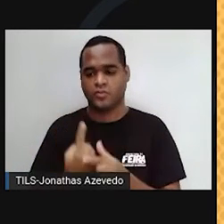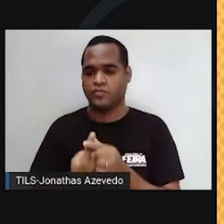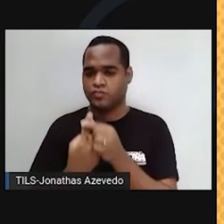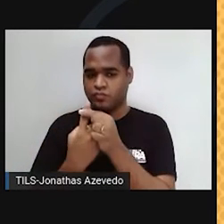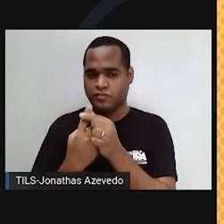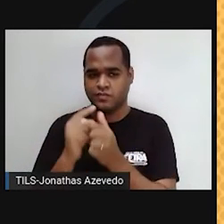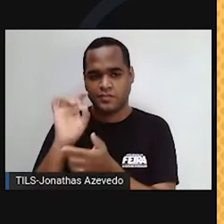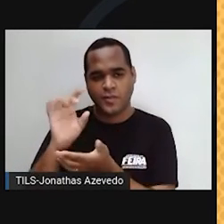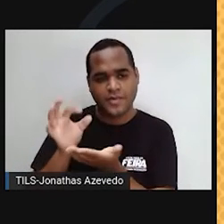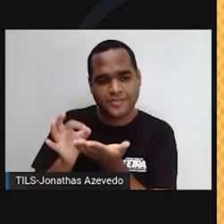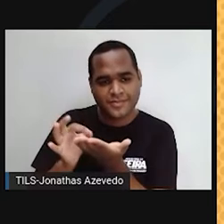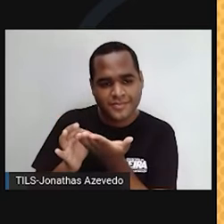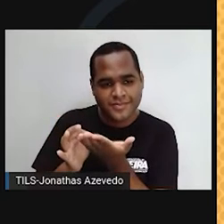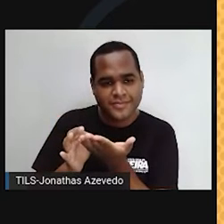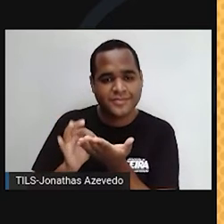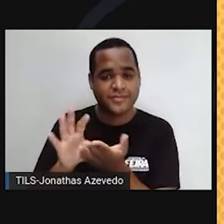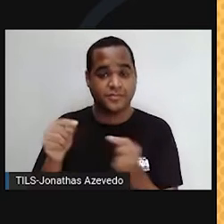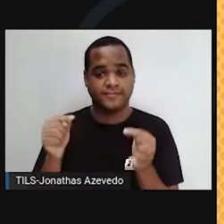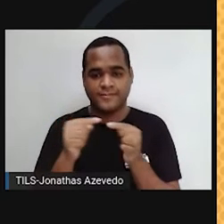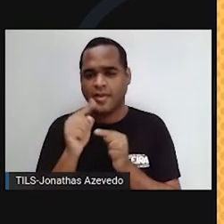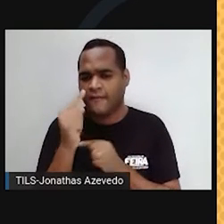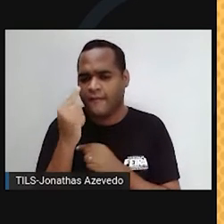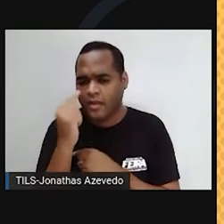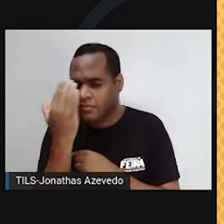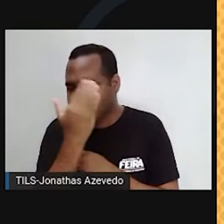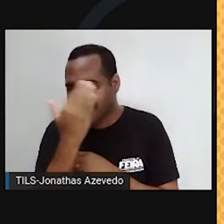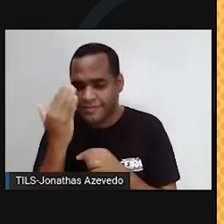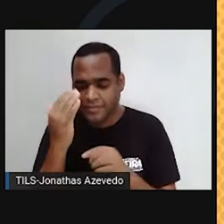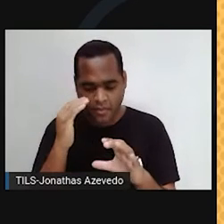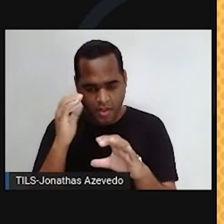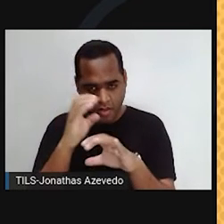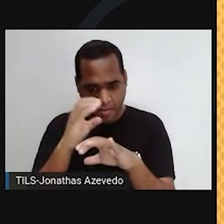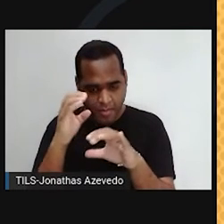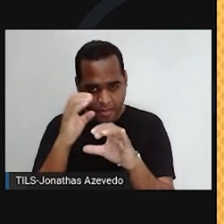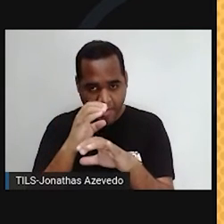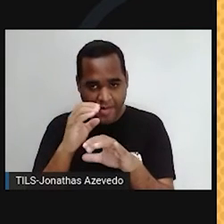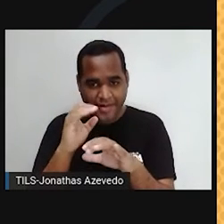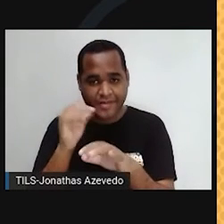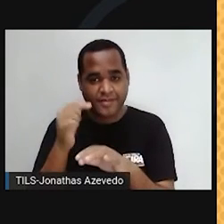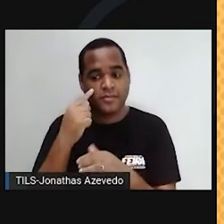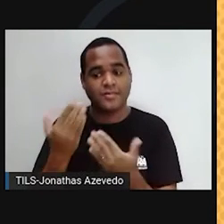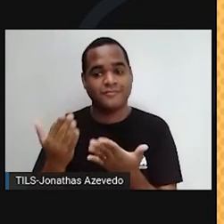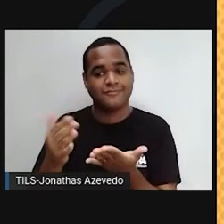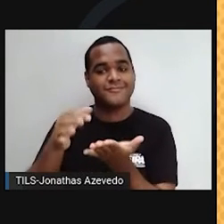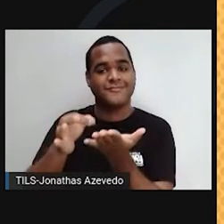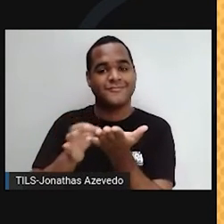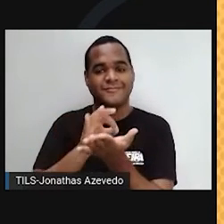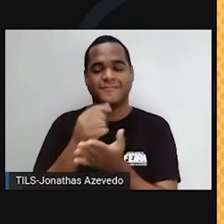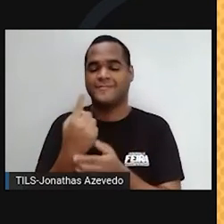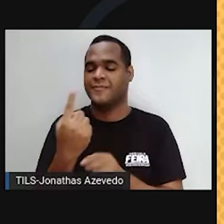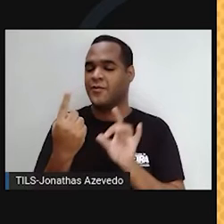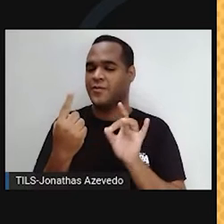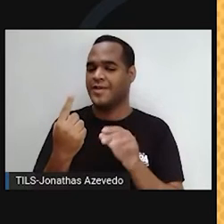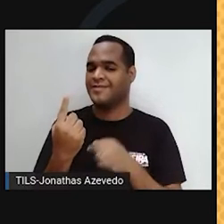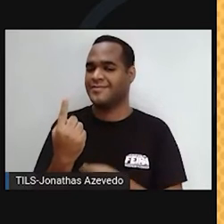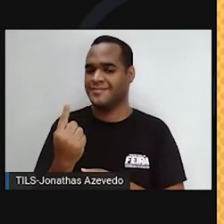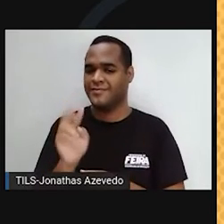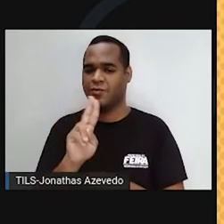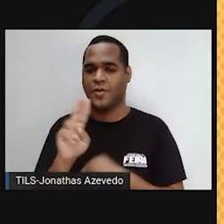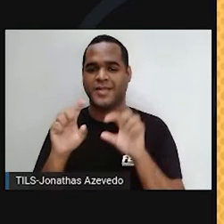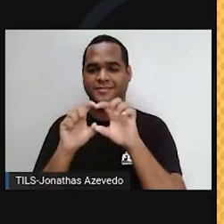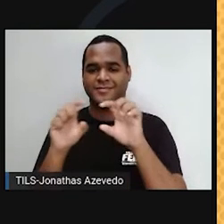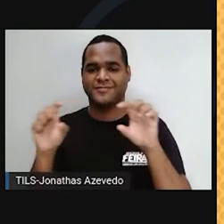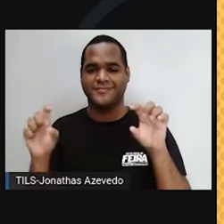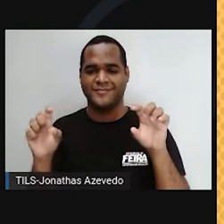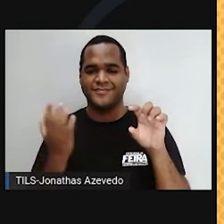célula, sendo bem pequenininhos. Quando um ser é formado por uma célula só, nós o chamamos de